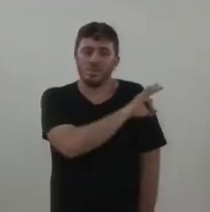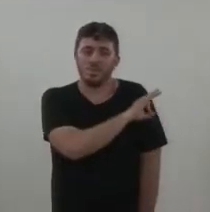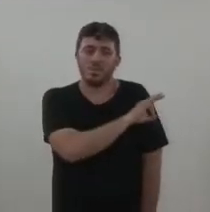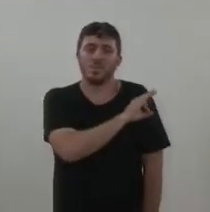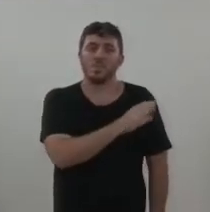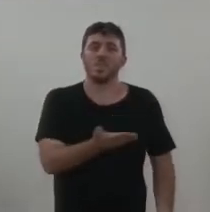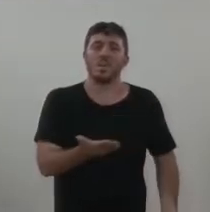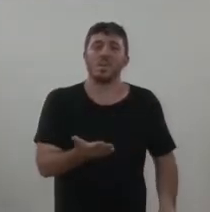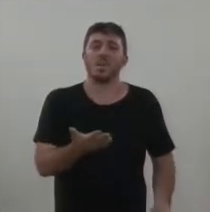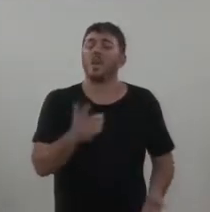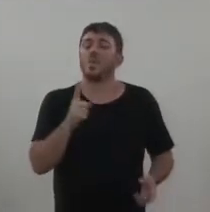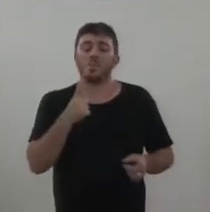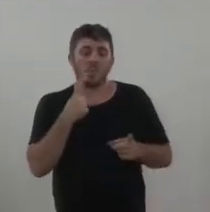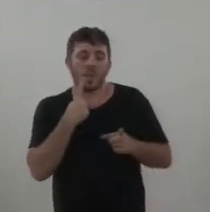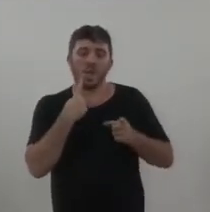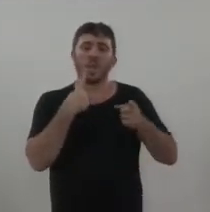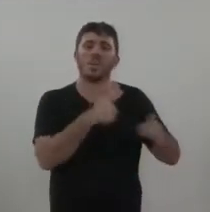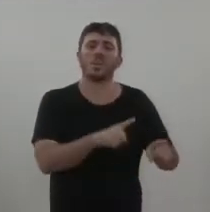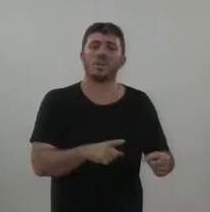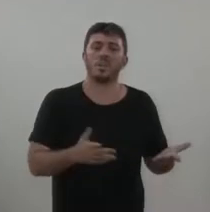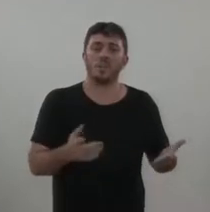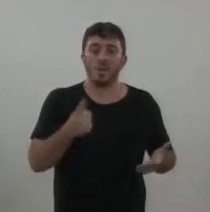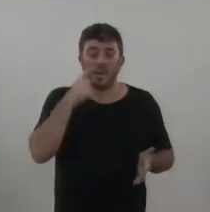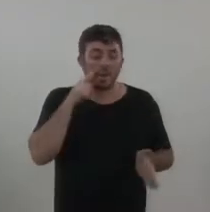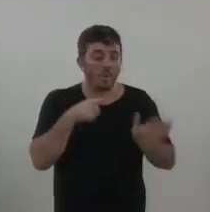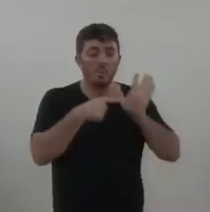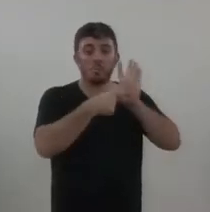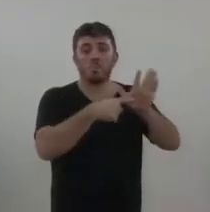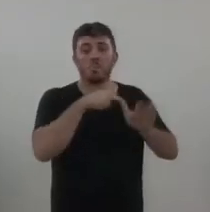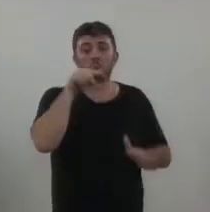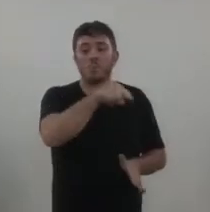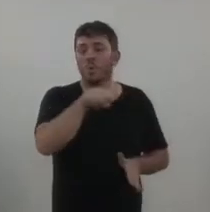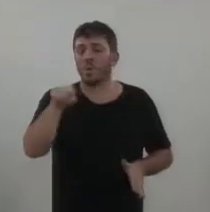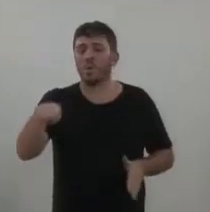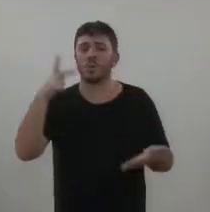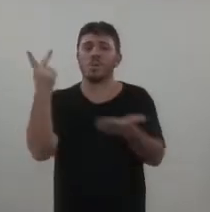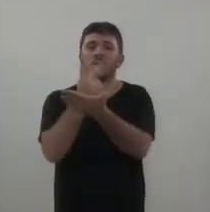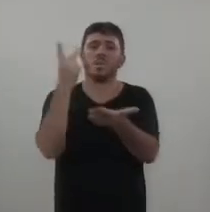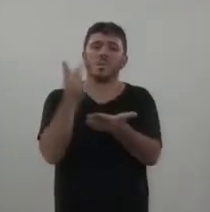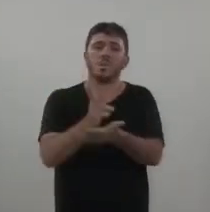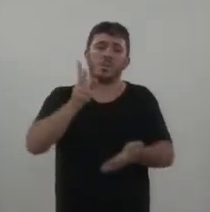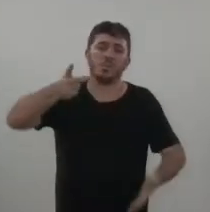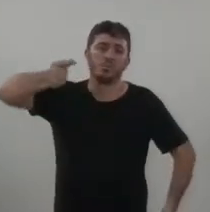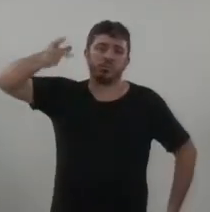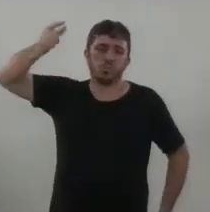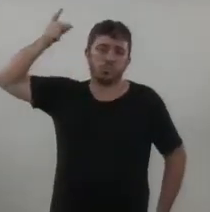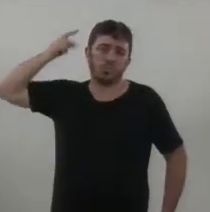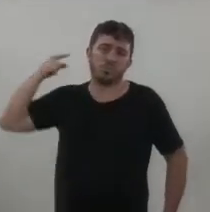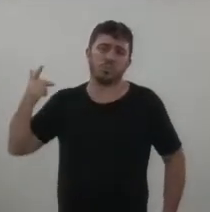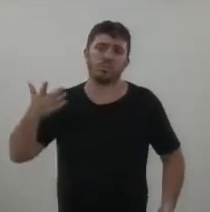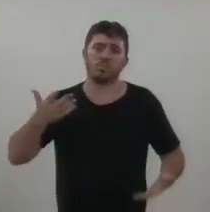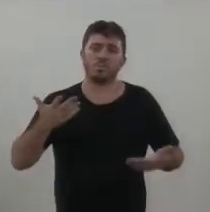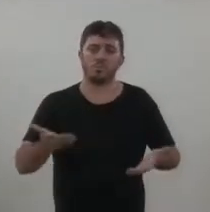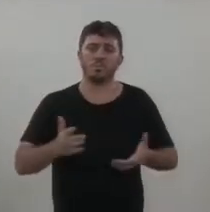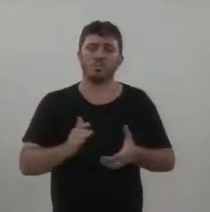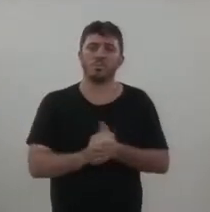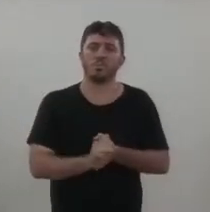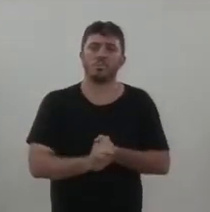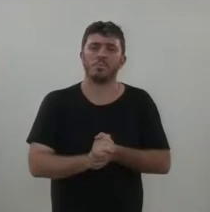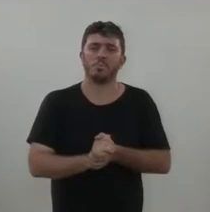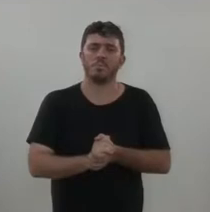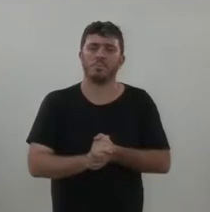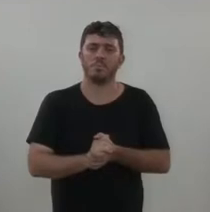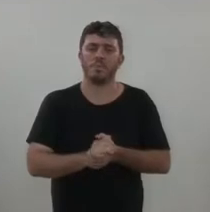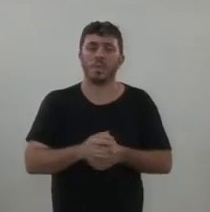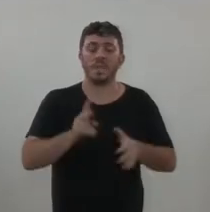de querer criticar. É questão de apontar erros que já vêm acontecendo por muitos e muitos anos. Eu